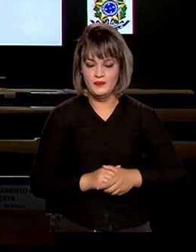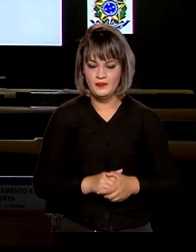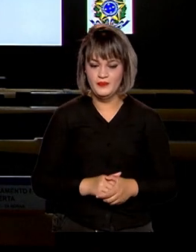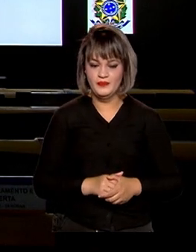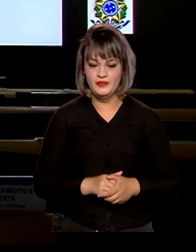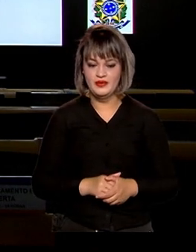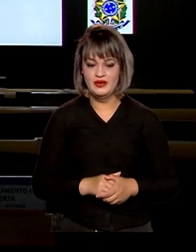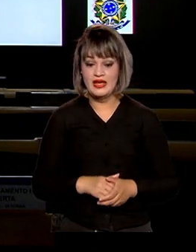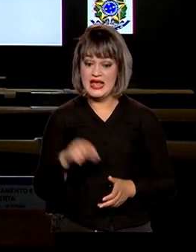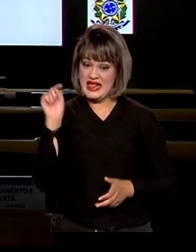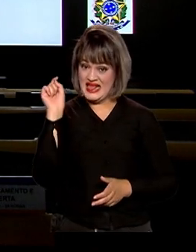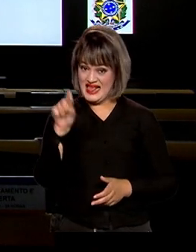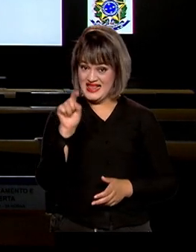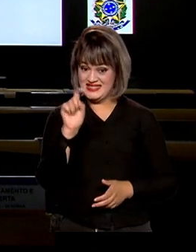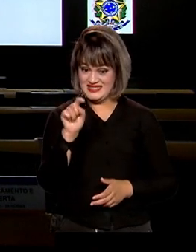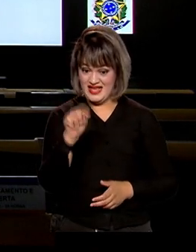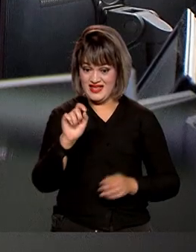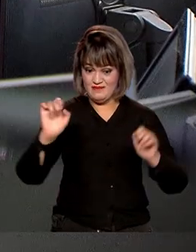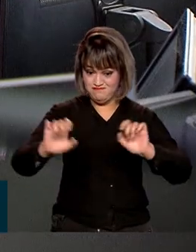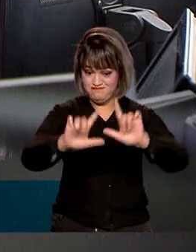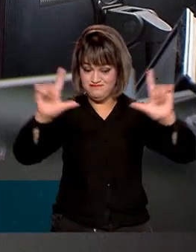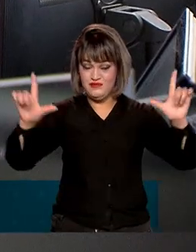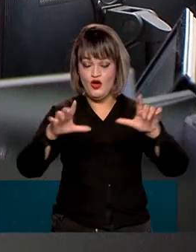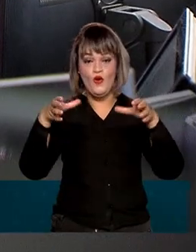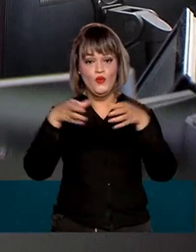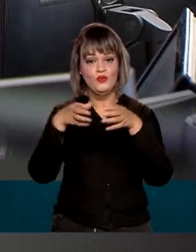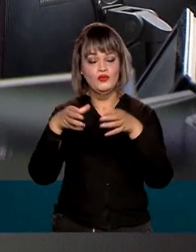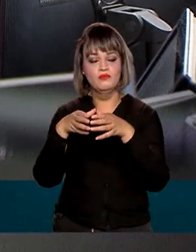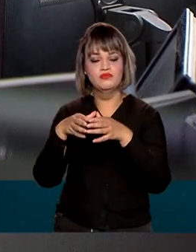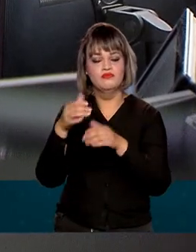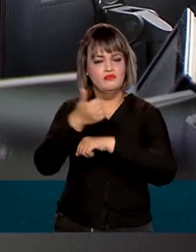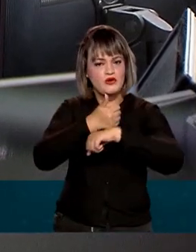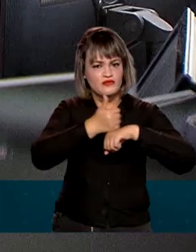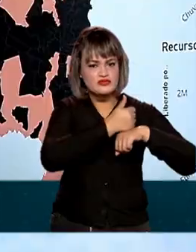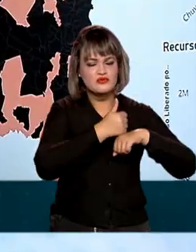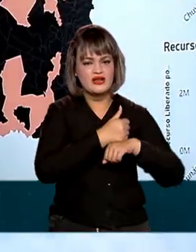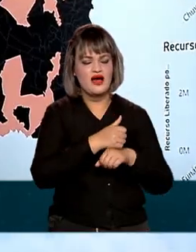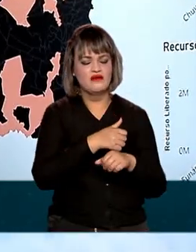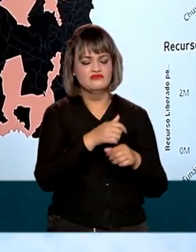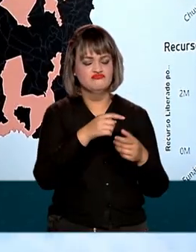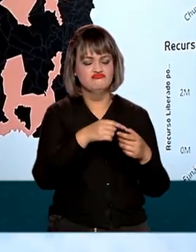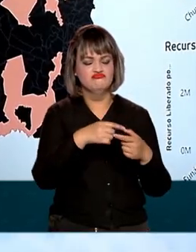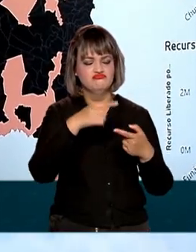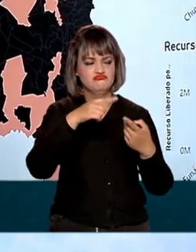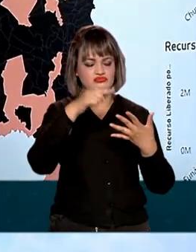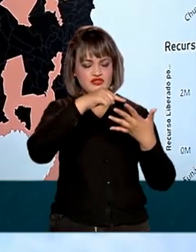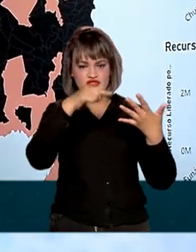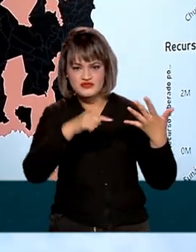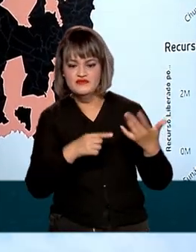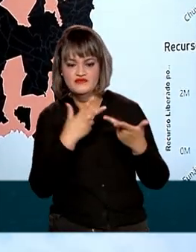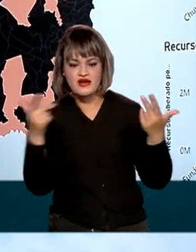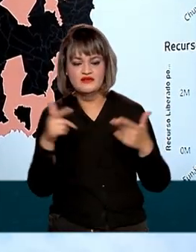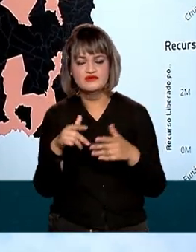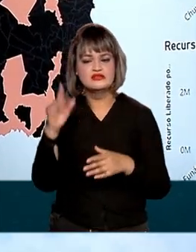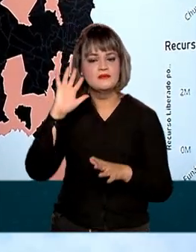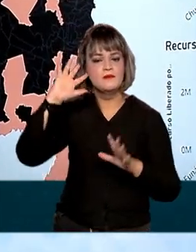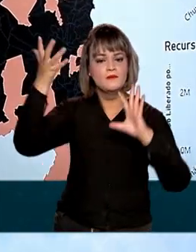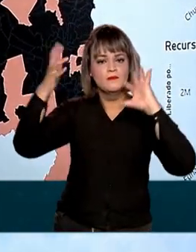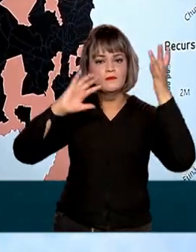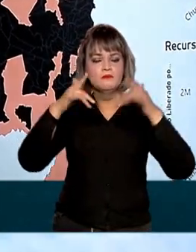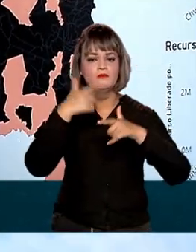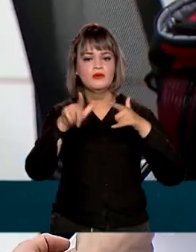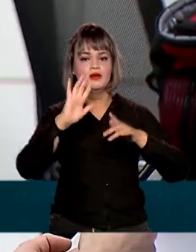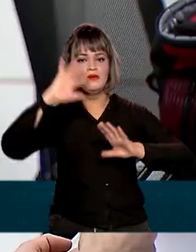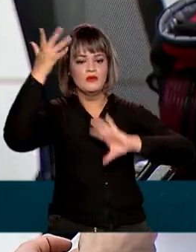É por meio desse telão que uma equipe de profissionais de diferentes áreas monitora ocorrências de desastres naturais no